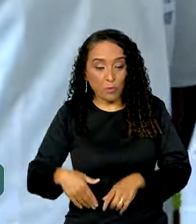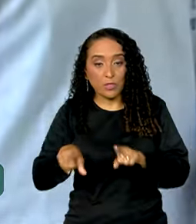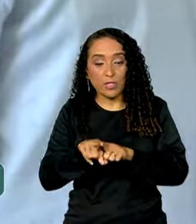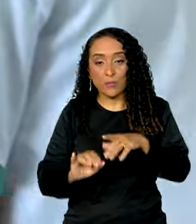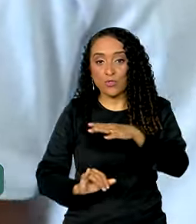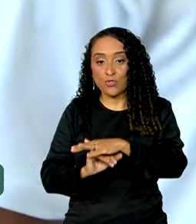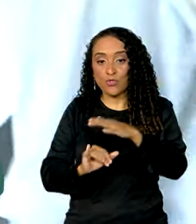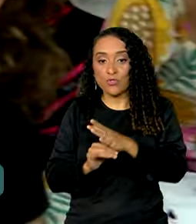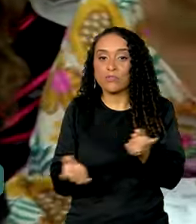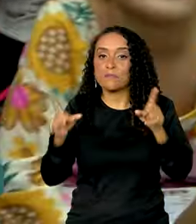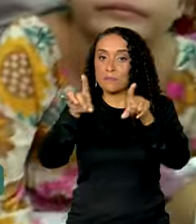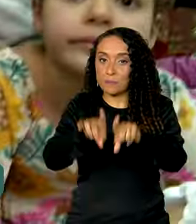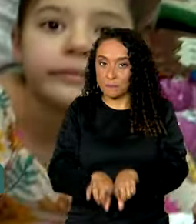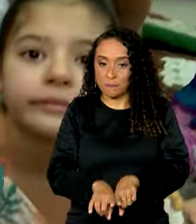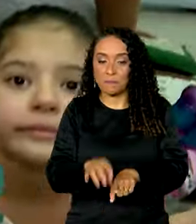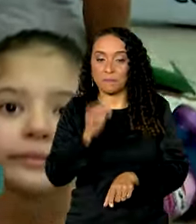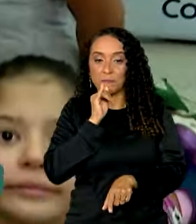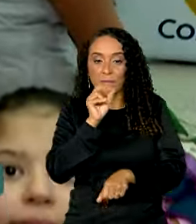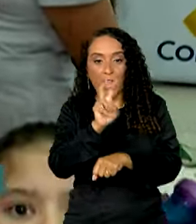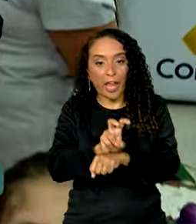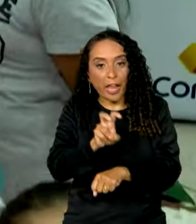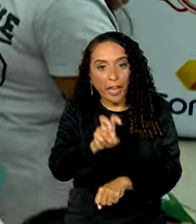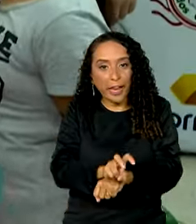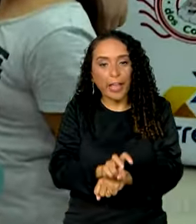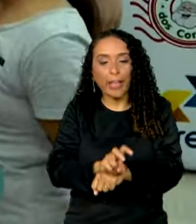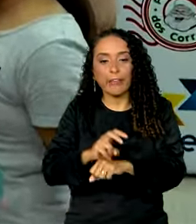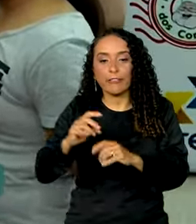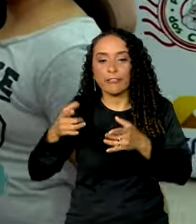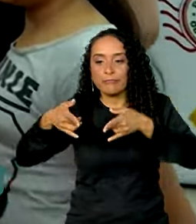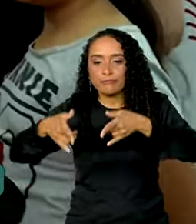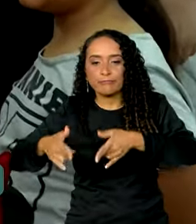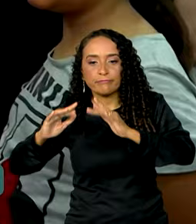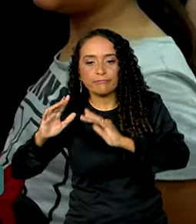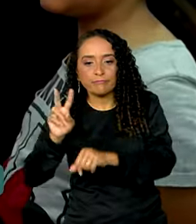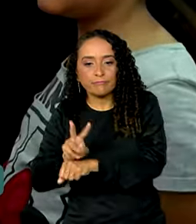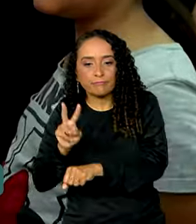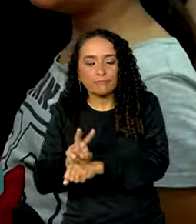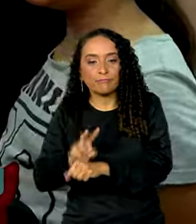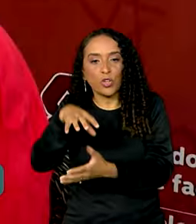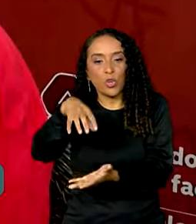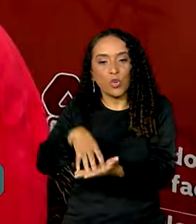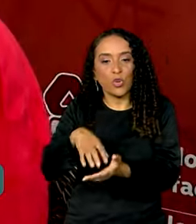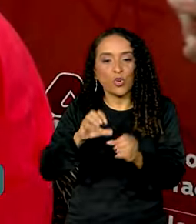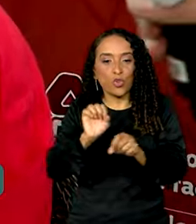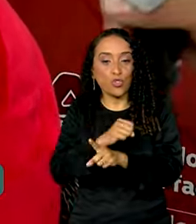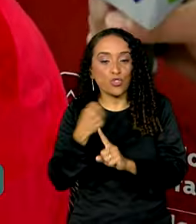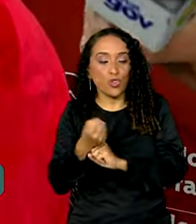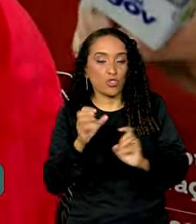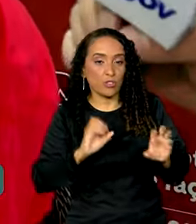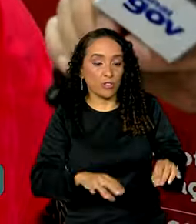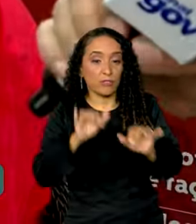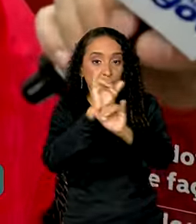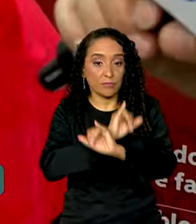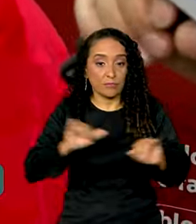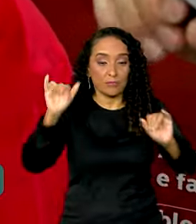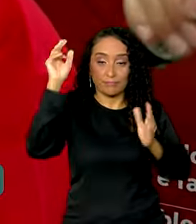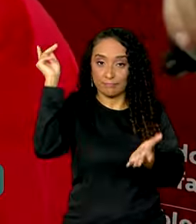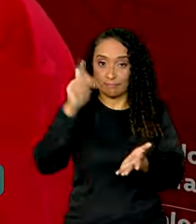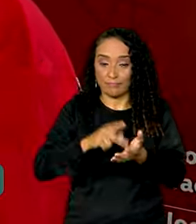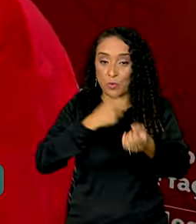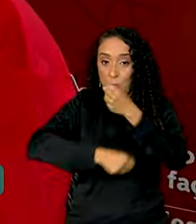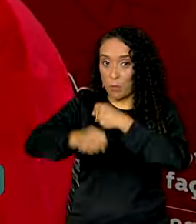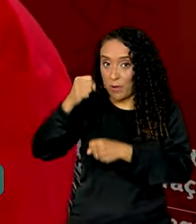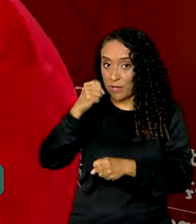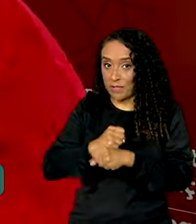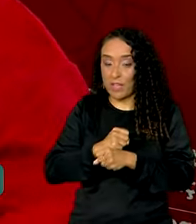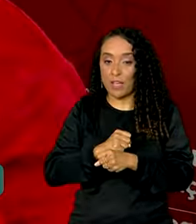instituições parceiras, como creches, abrigos e núcleos socioeducativos. Na campanha realizada no ano